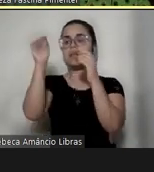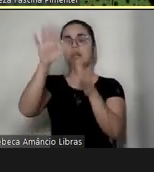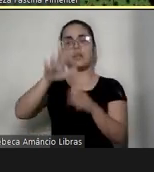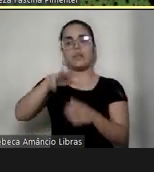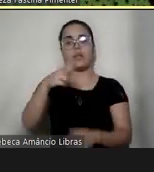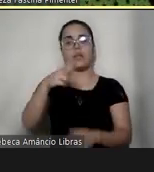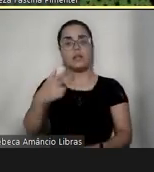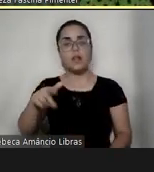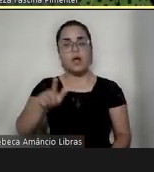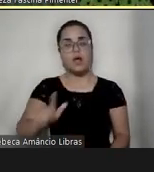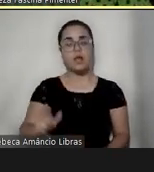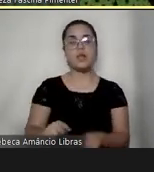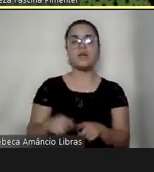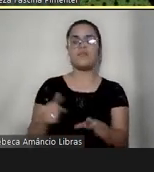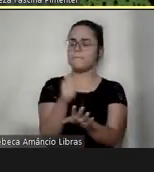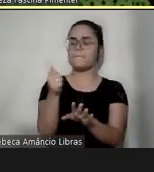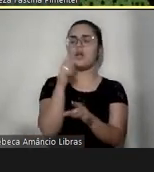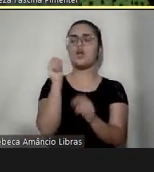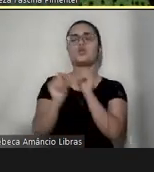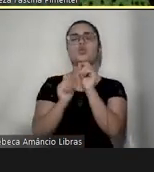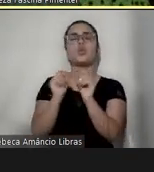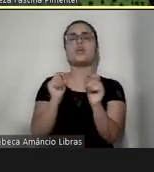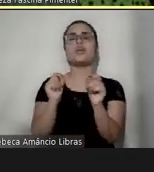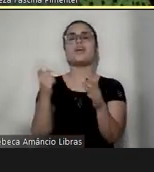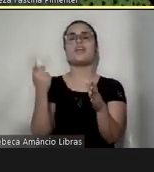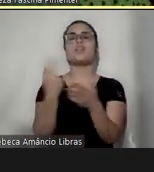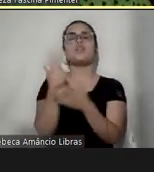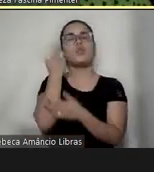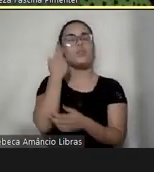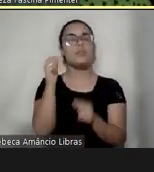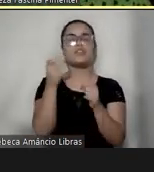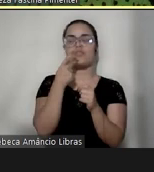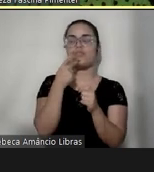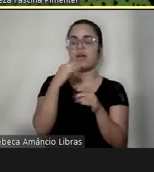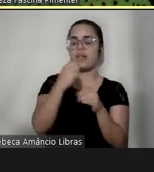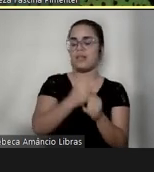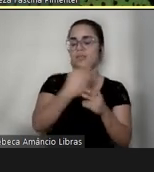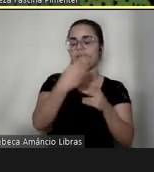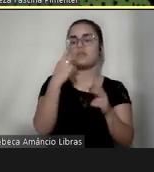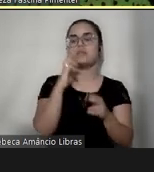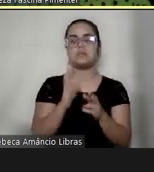Muito melhor do que o que colocam para a gente no diagnóstico.